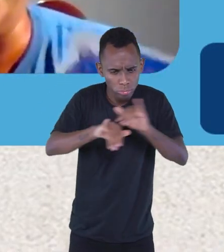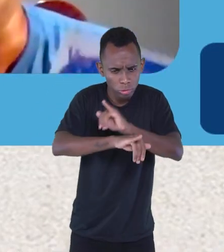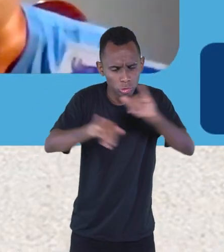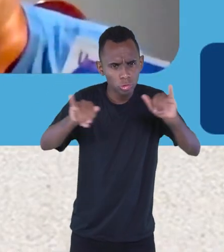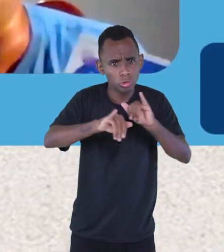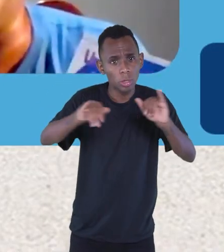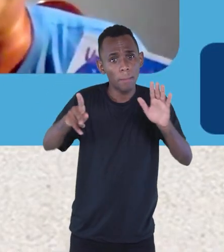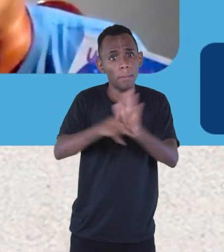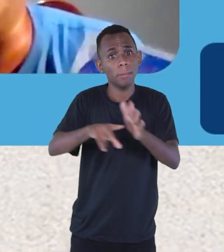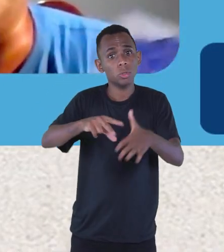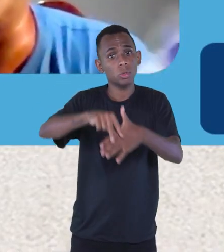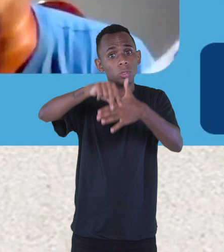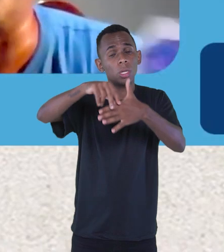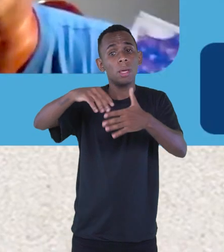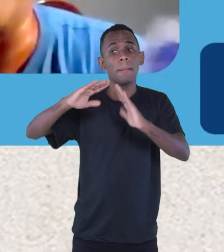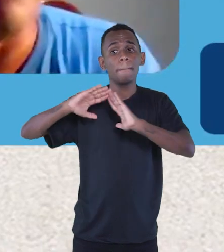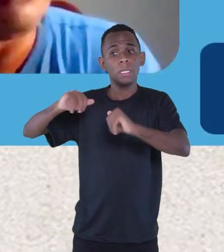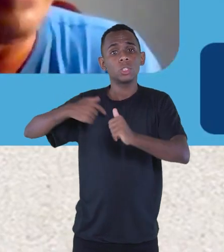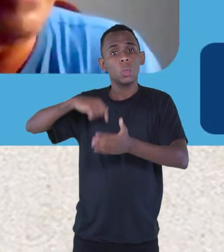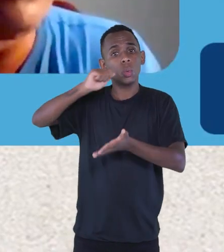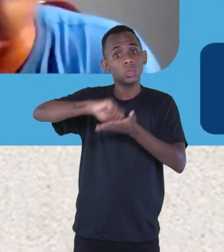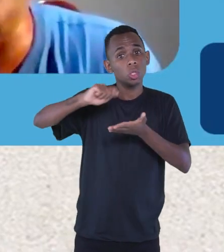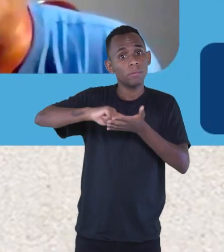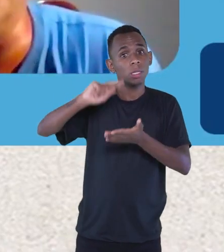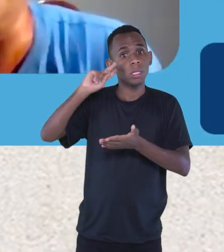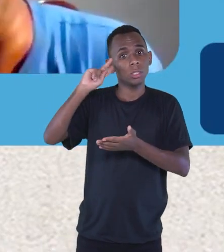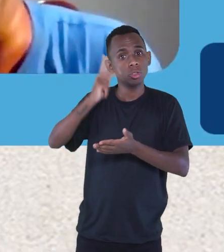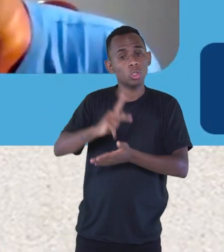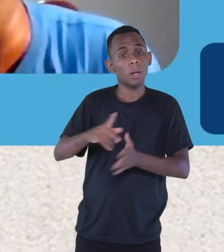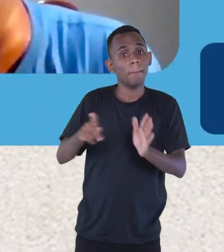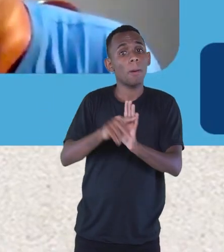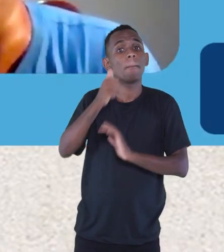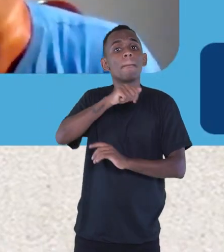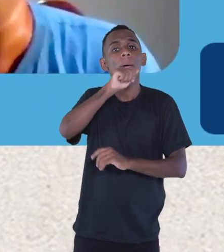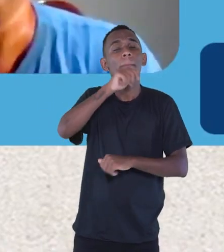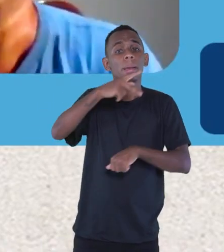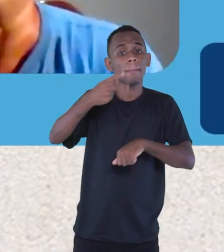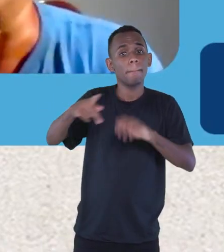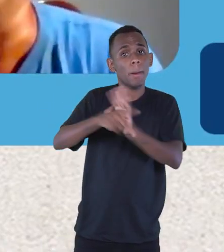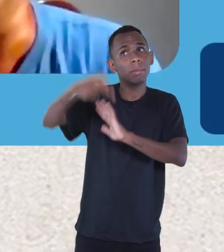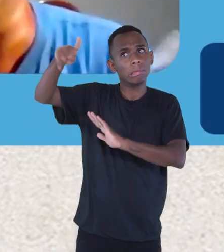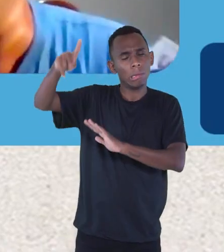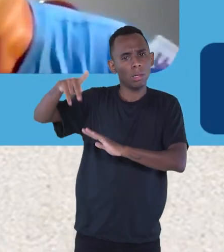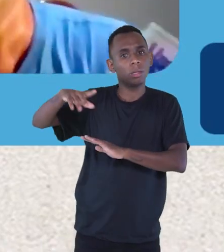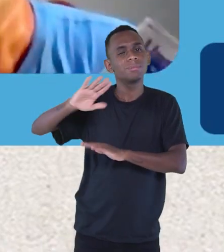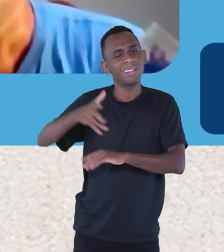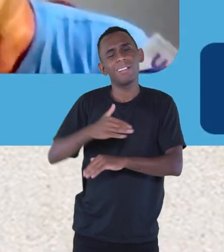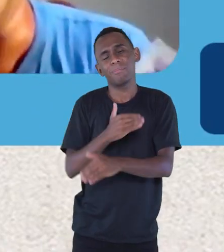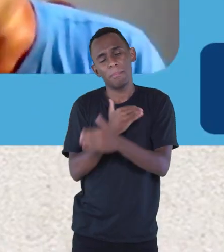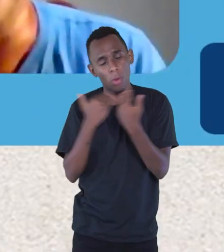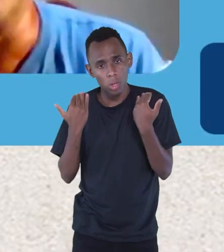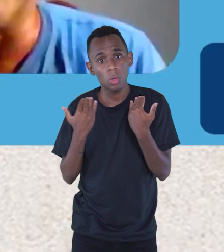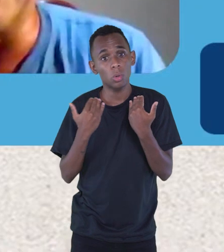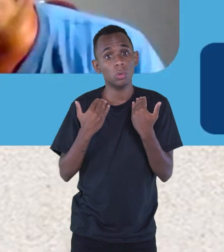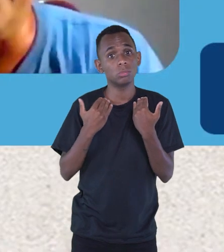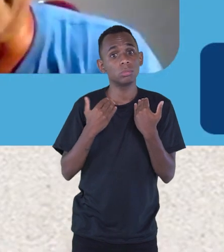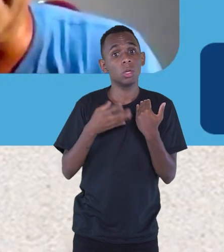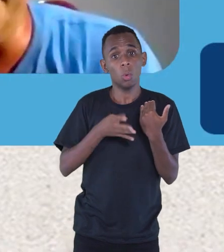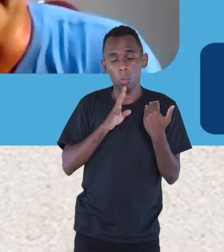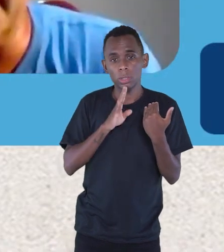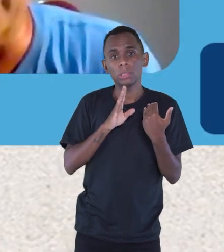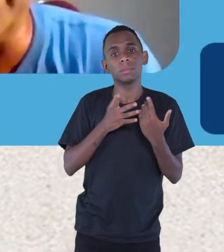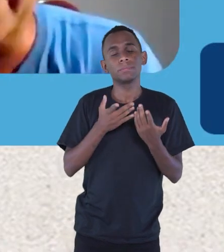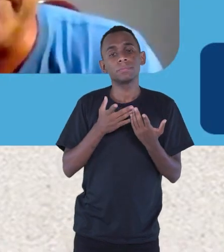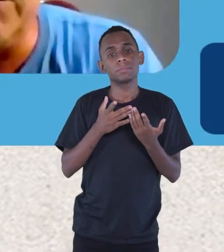dos cordéis e pediu para que eu escrevesse a história da mãe dele, Dona Lourdes, uma senhora que eu conheci, já falecida. Para ele, ele está na